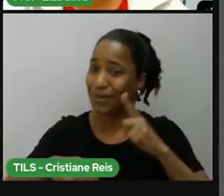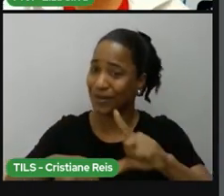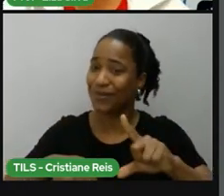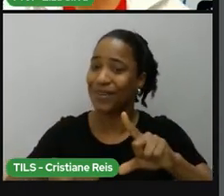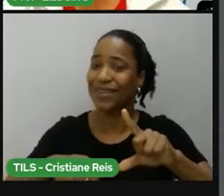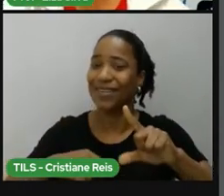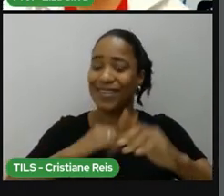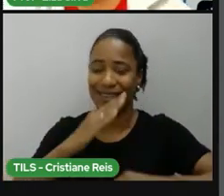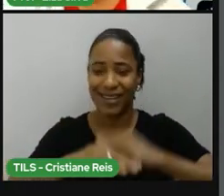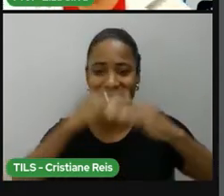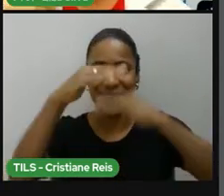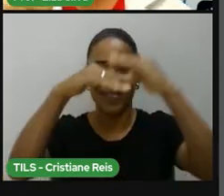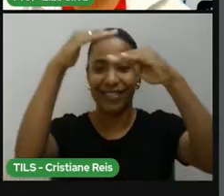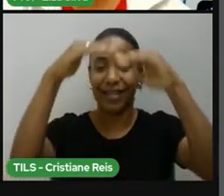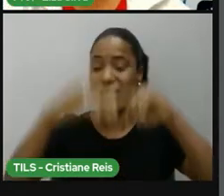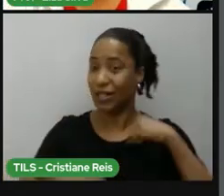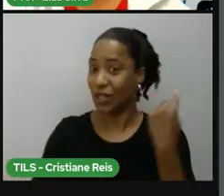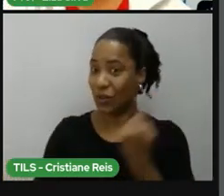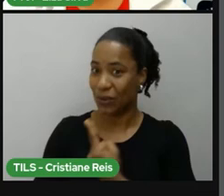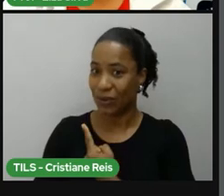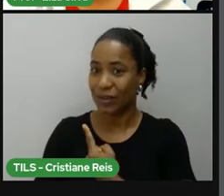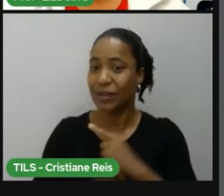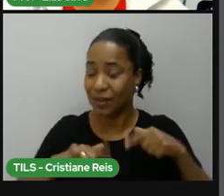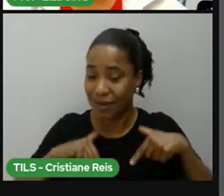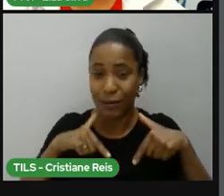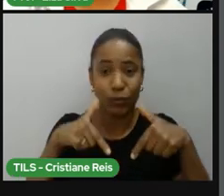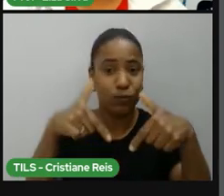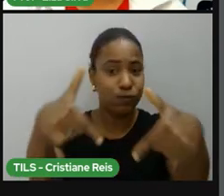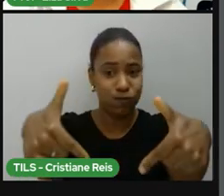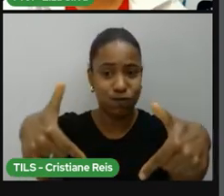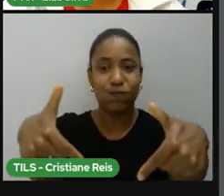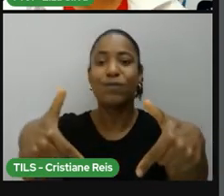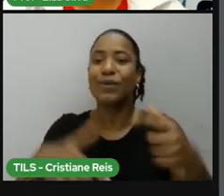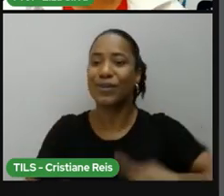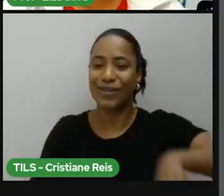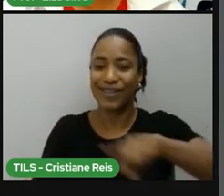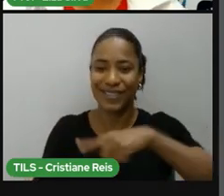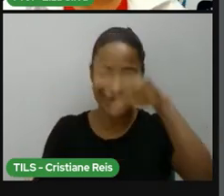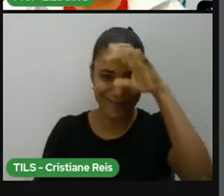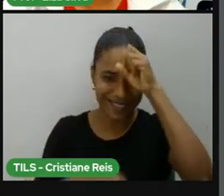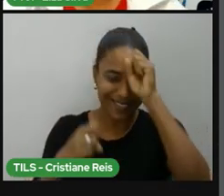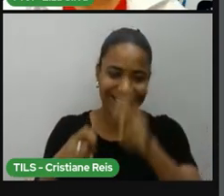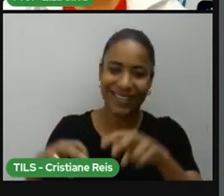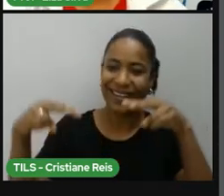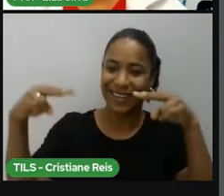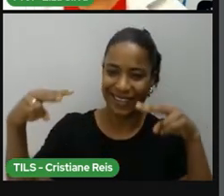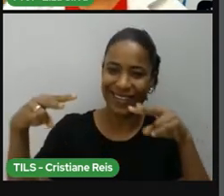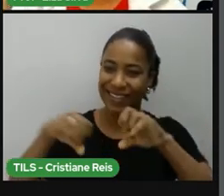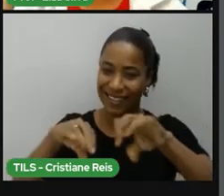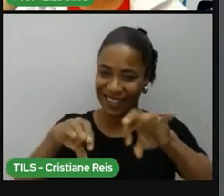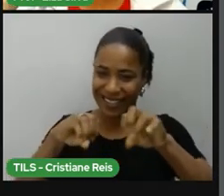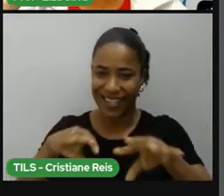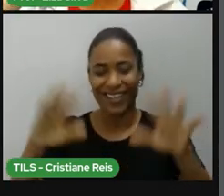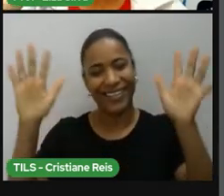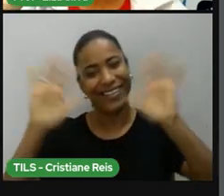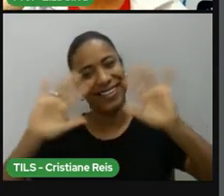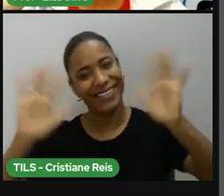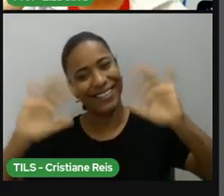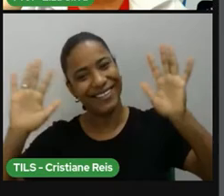e insistindo para aprendermos nas nossas aulas virtuais. Ok? Goodbye!